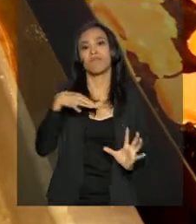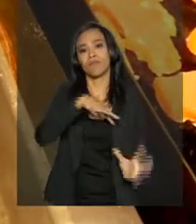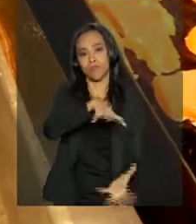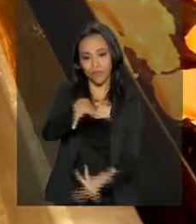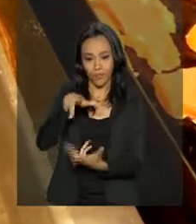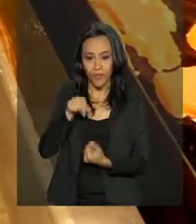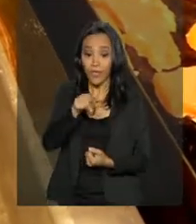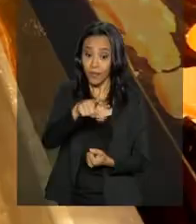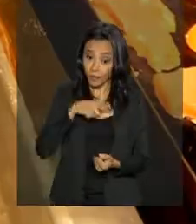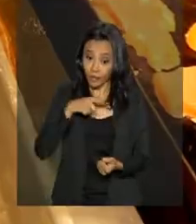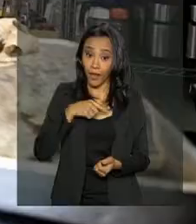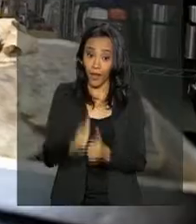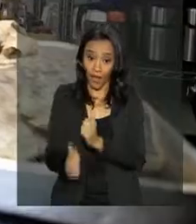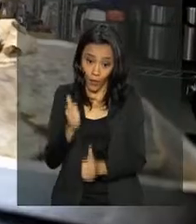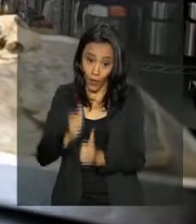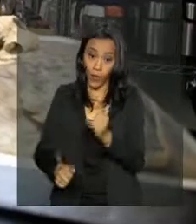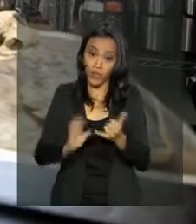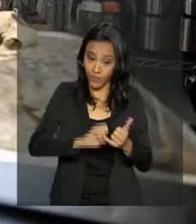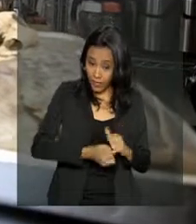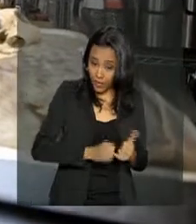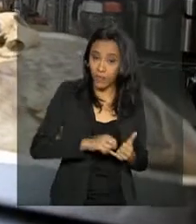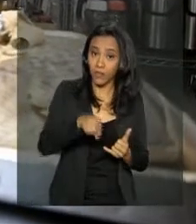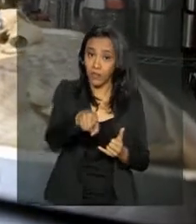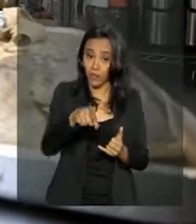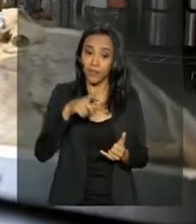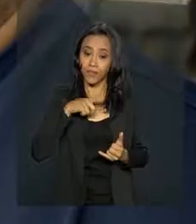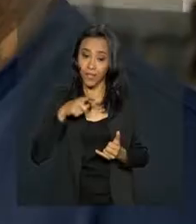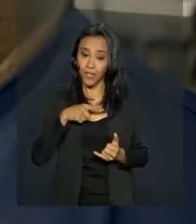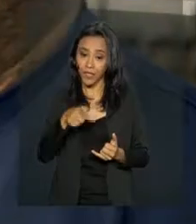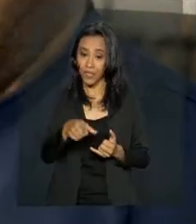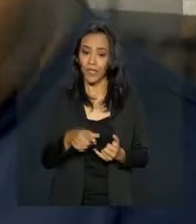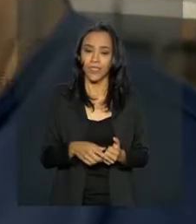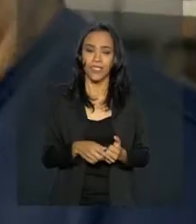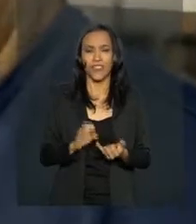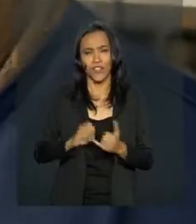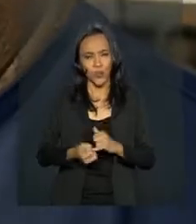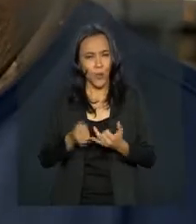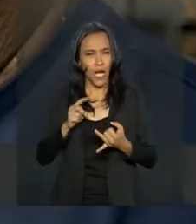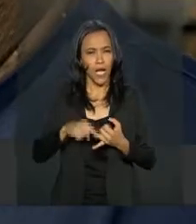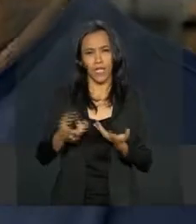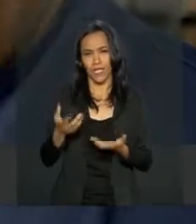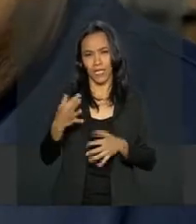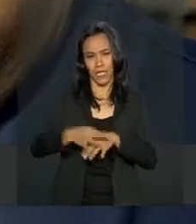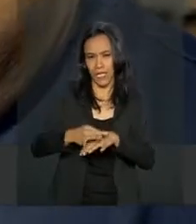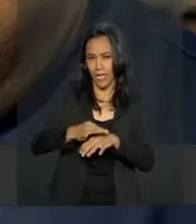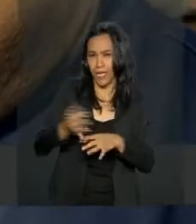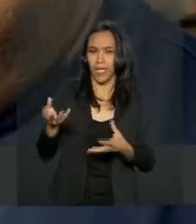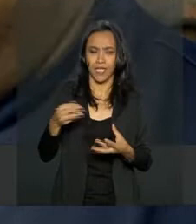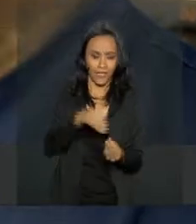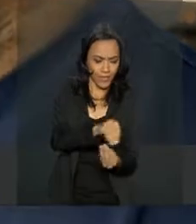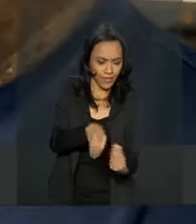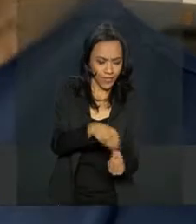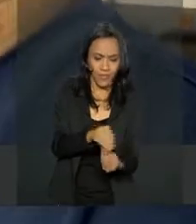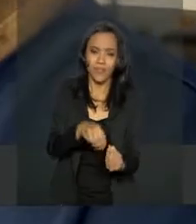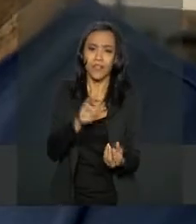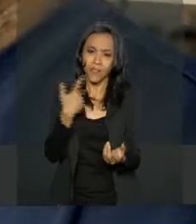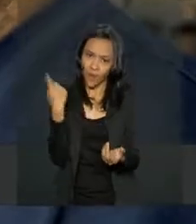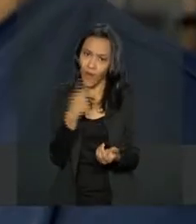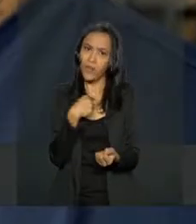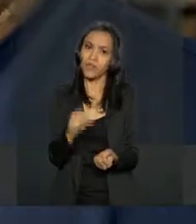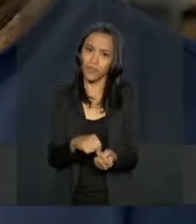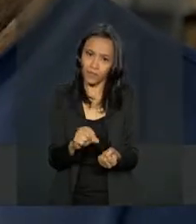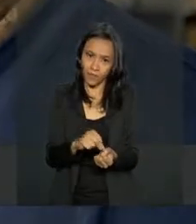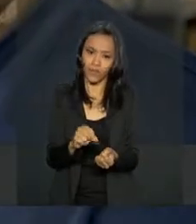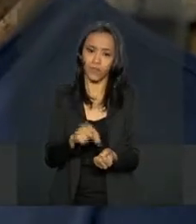arroz com feijão, tempero caseiro. Dobradinha, feijoada, carreteiro. A gente já